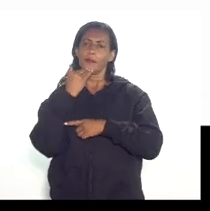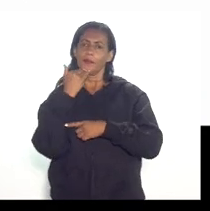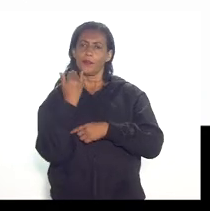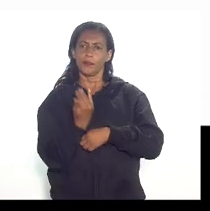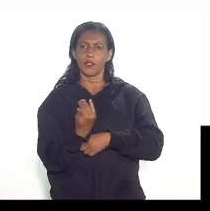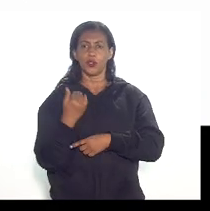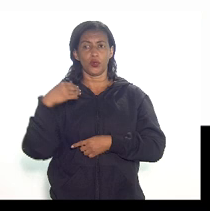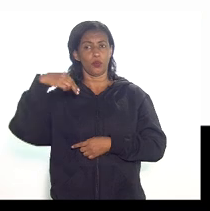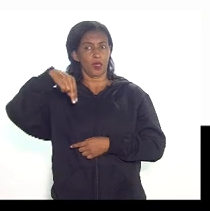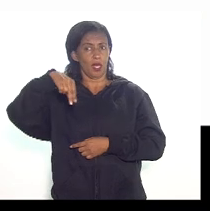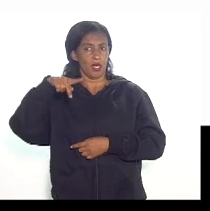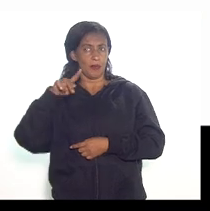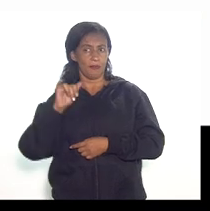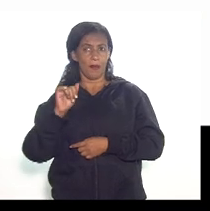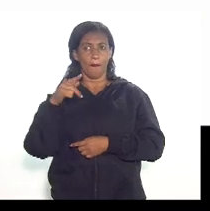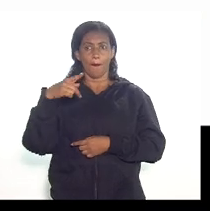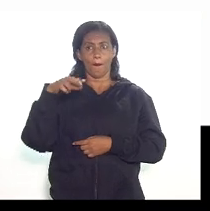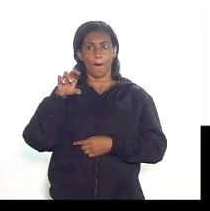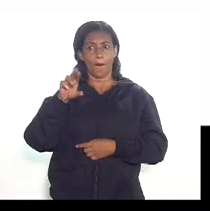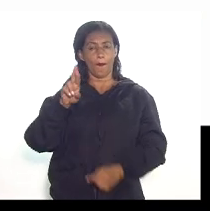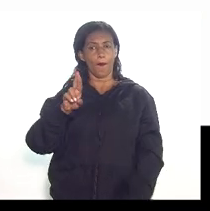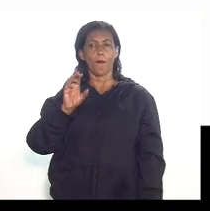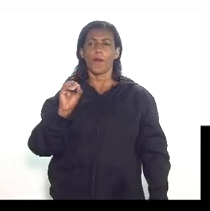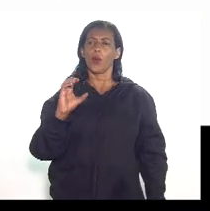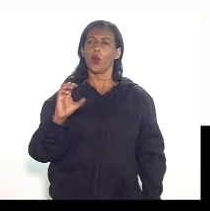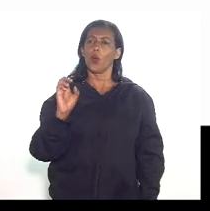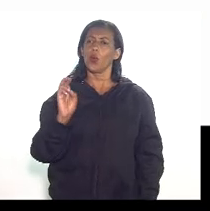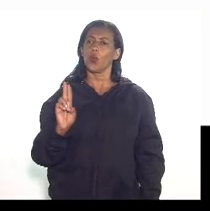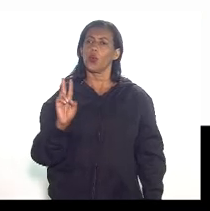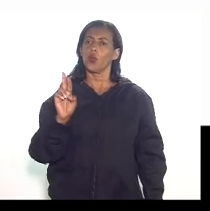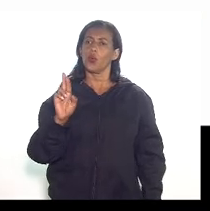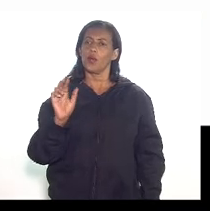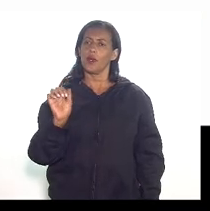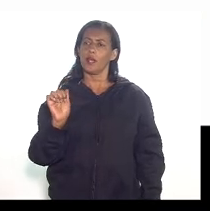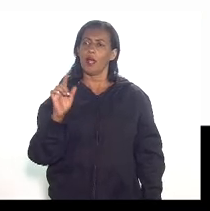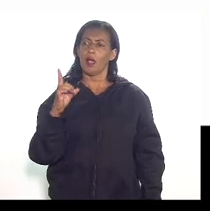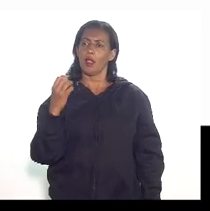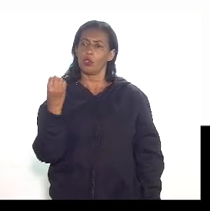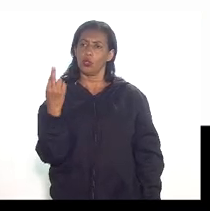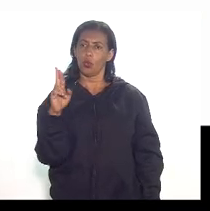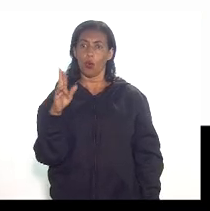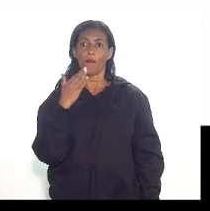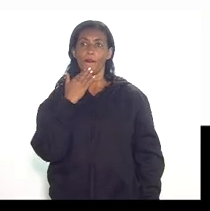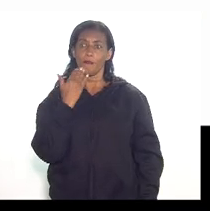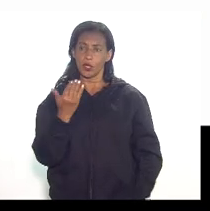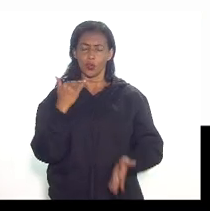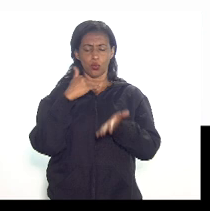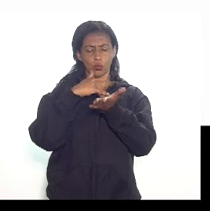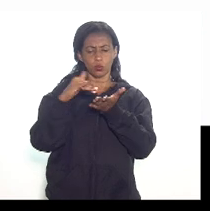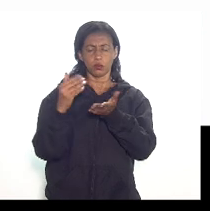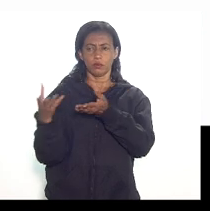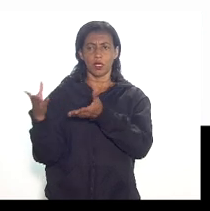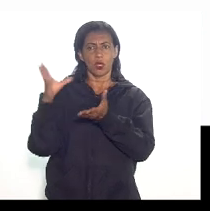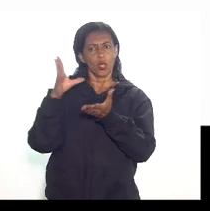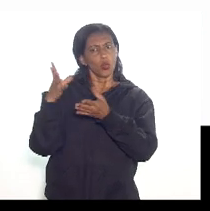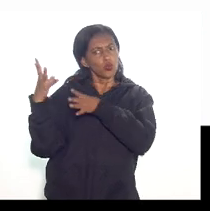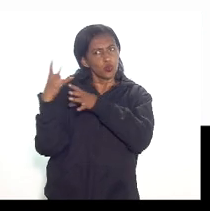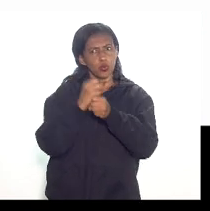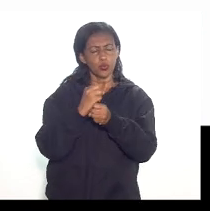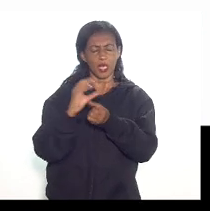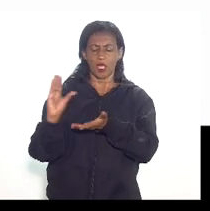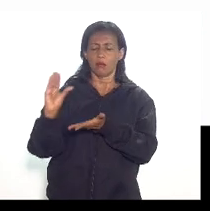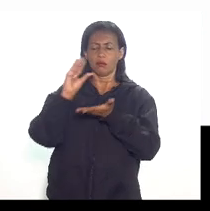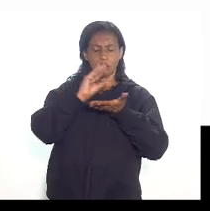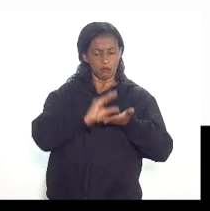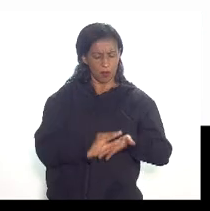pela ANP para ele então eu simplesmente peguei essa minuto que a ANP tinha encaminhado juntei num processo a